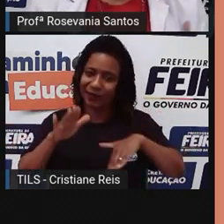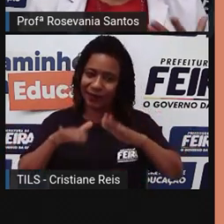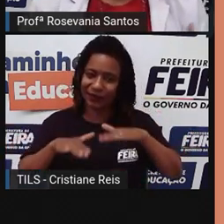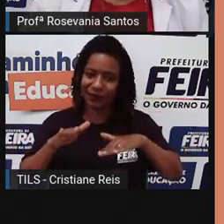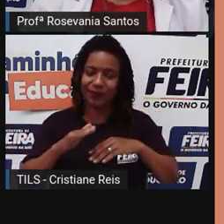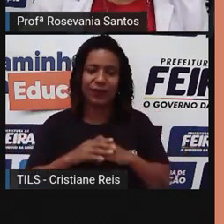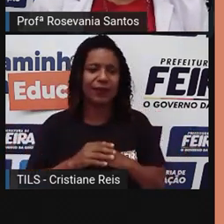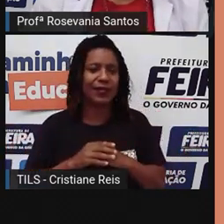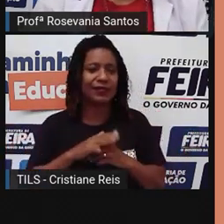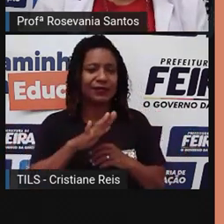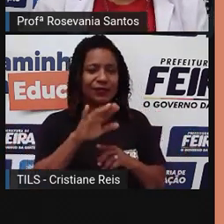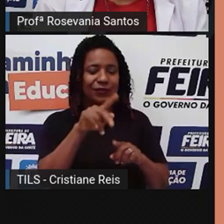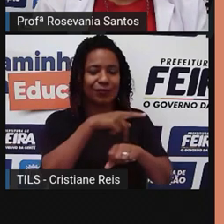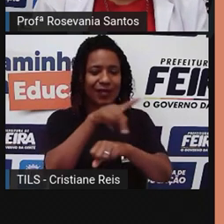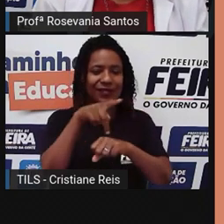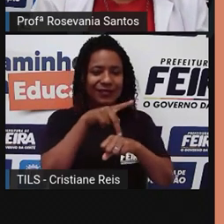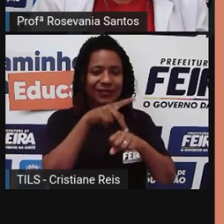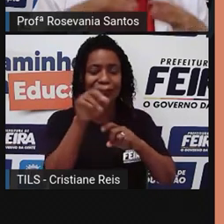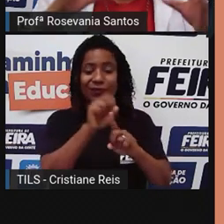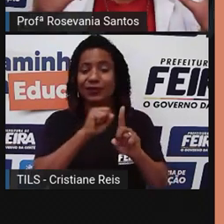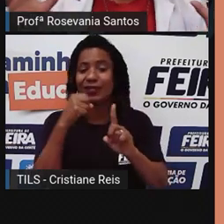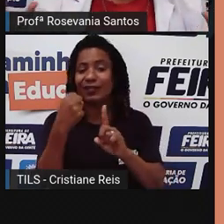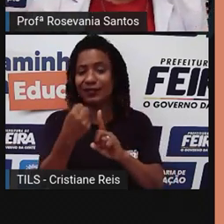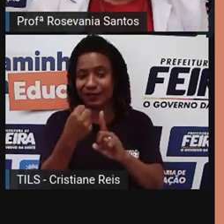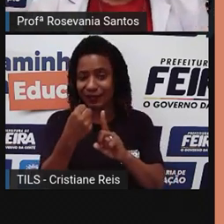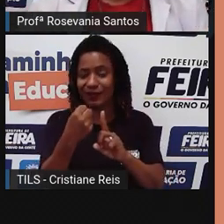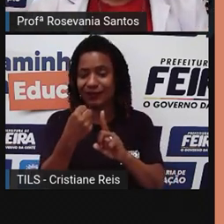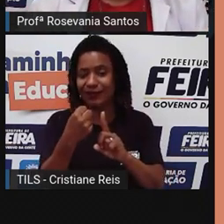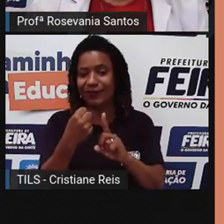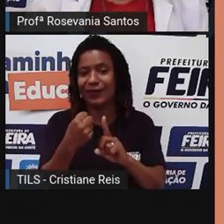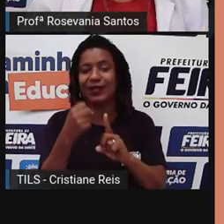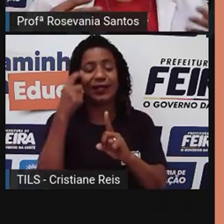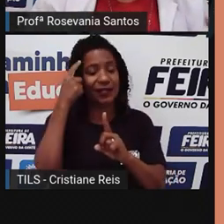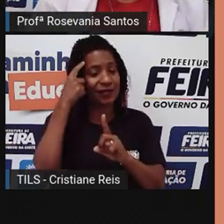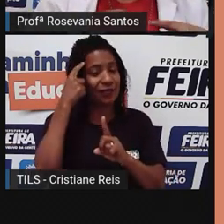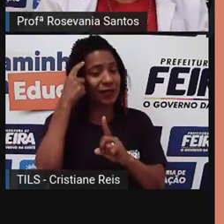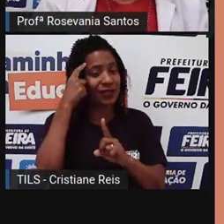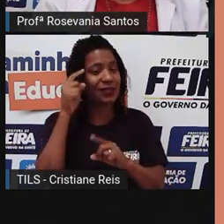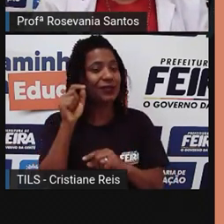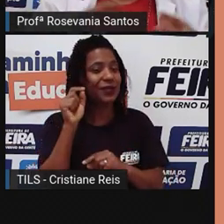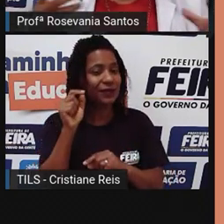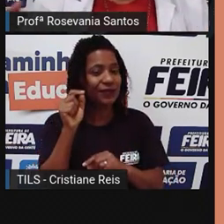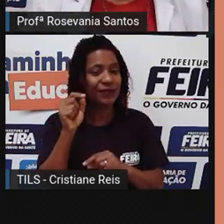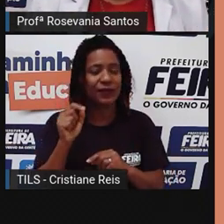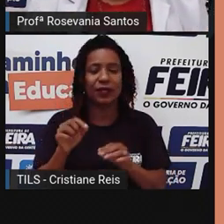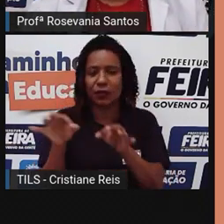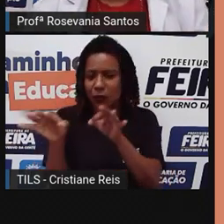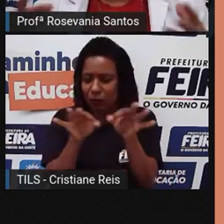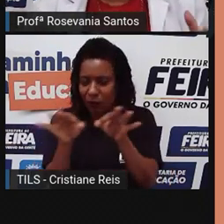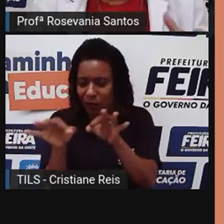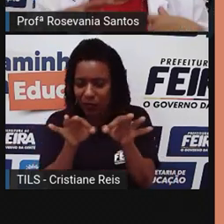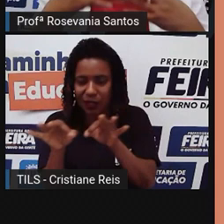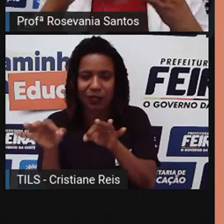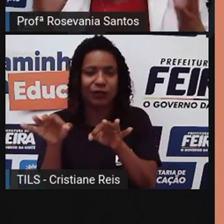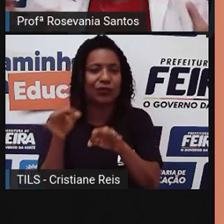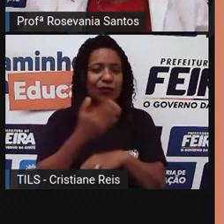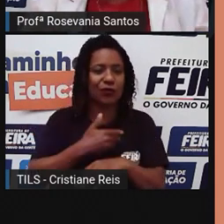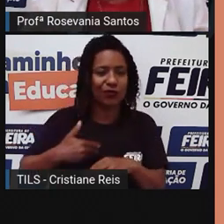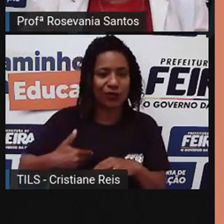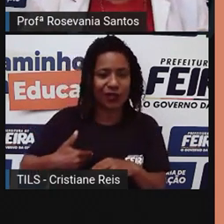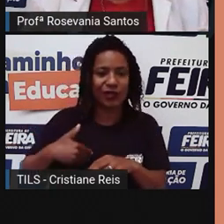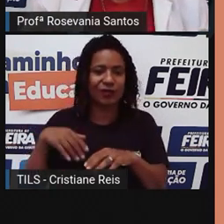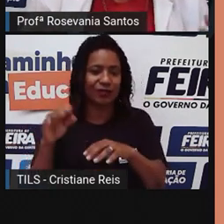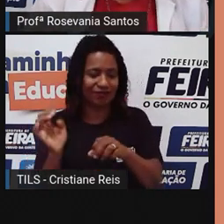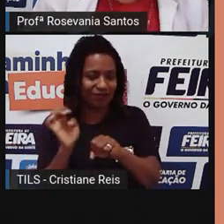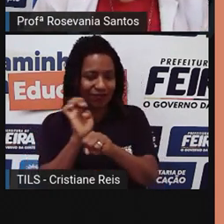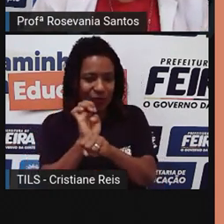os países socialistas, eles, né, eles partem de uma ideia de um plano, onde o governo, ele estrutura tudo ali, como é que deve ser o